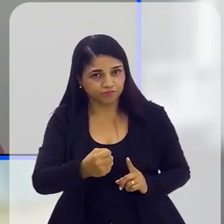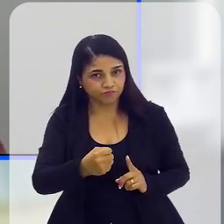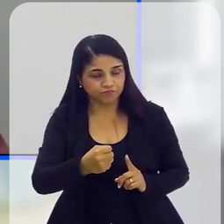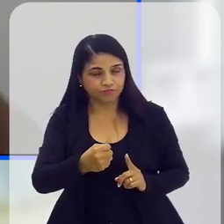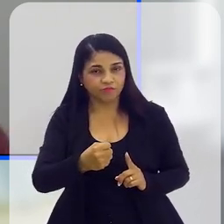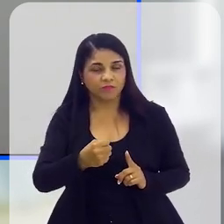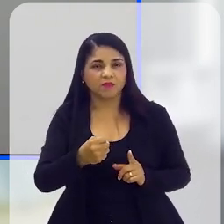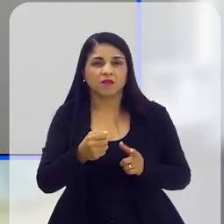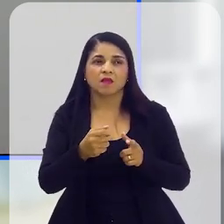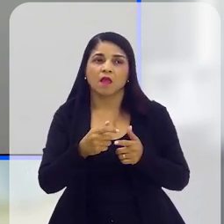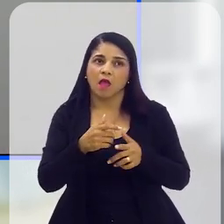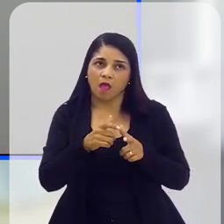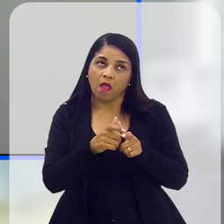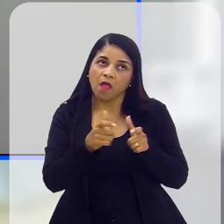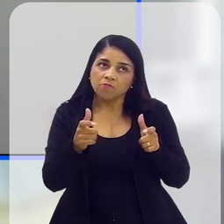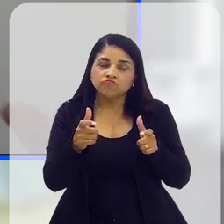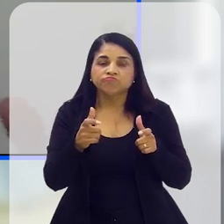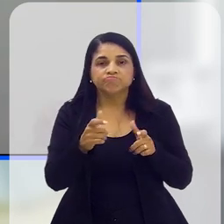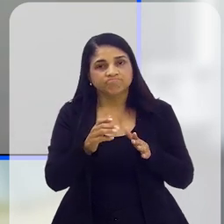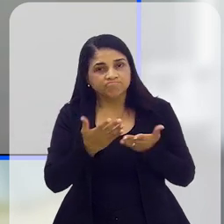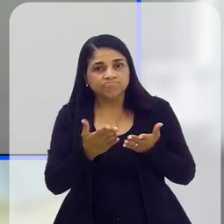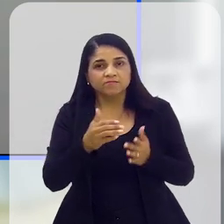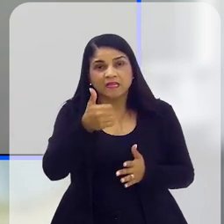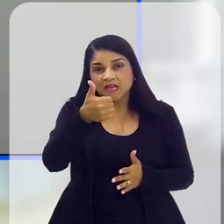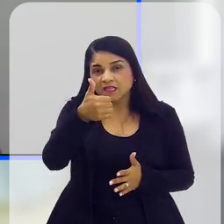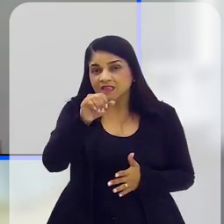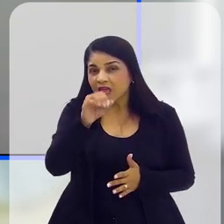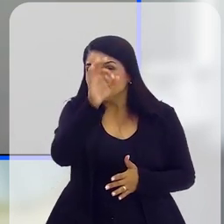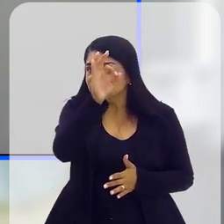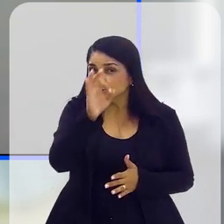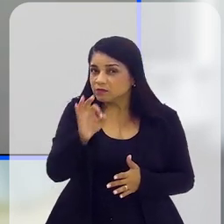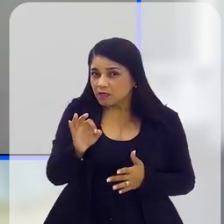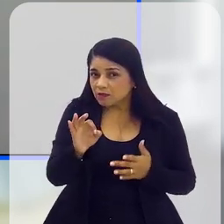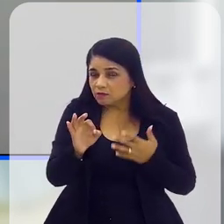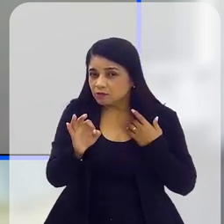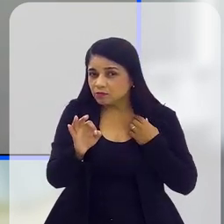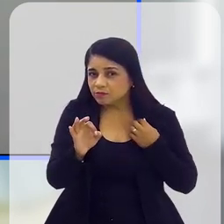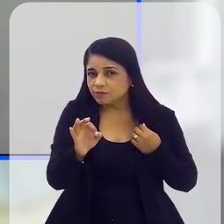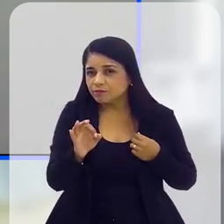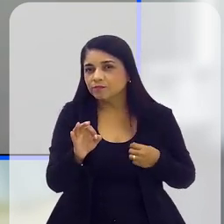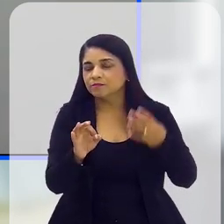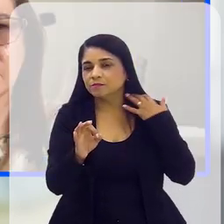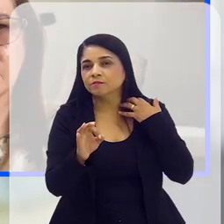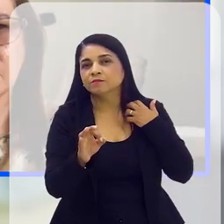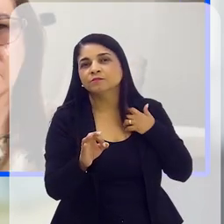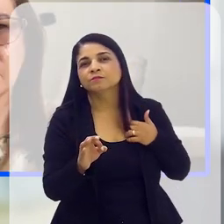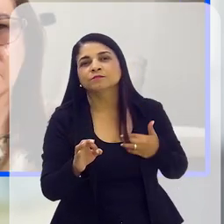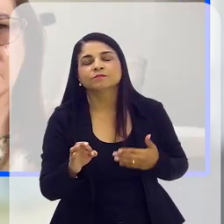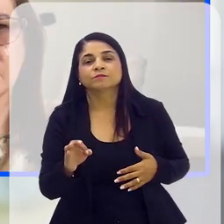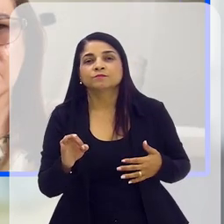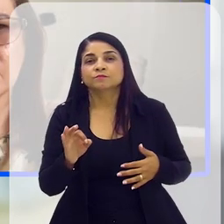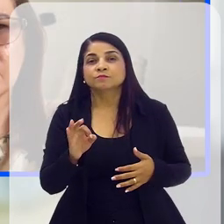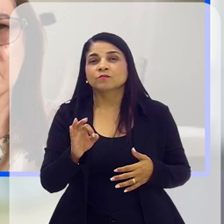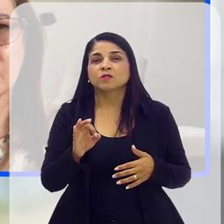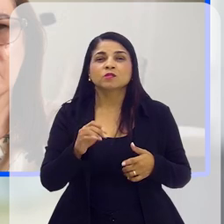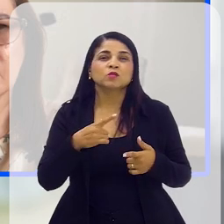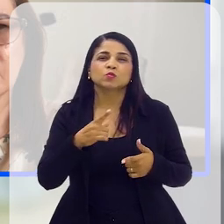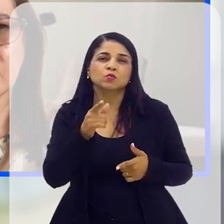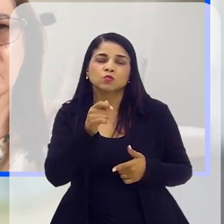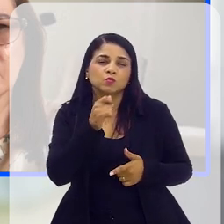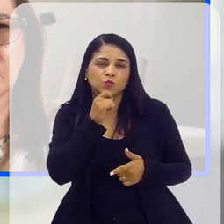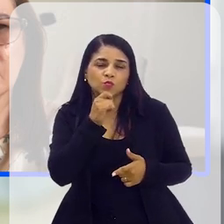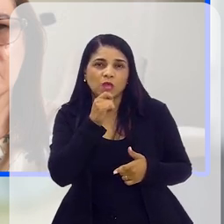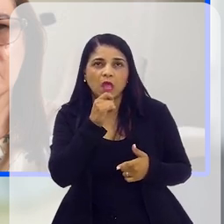Ou seja, claro que é muita gente, mas eu estou dizendo que é a minoria das pessoas que têm depressão. Não existe uma